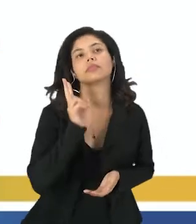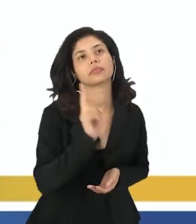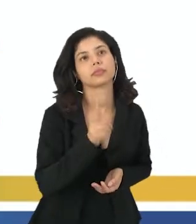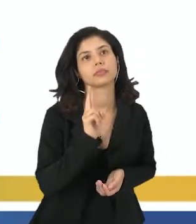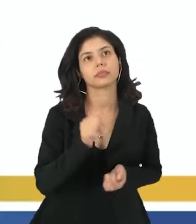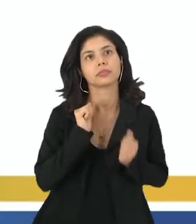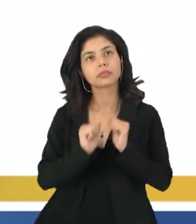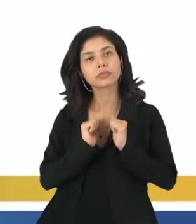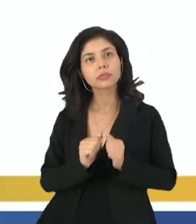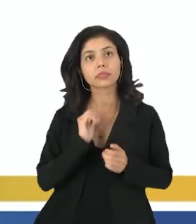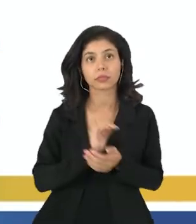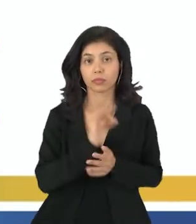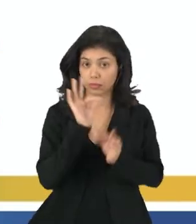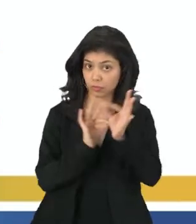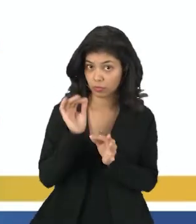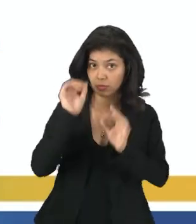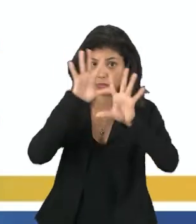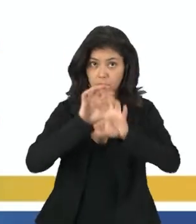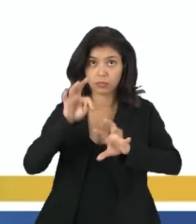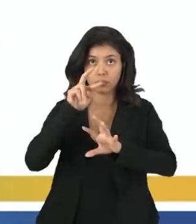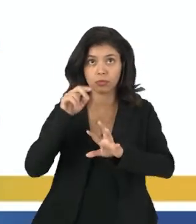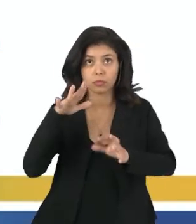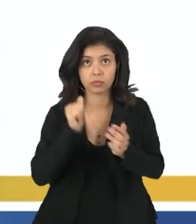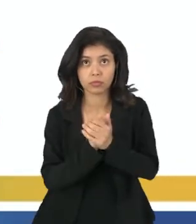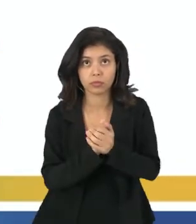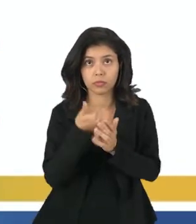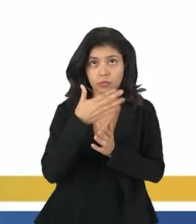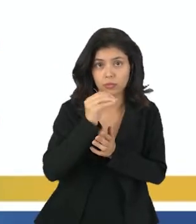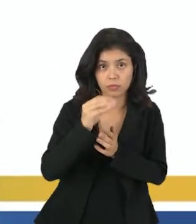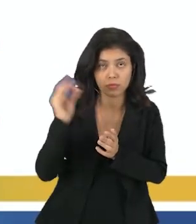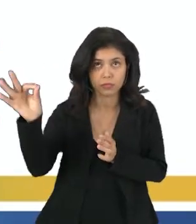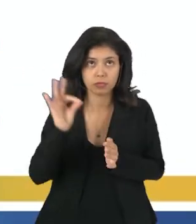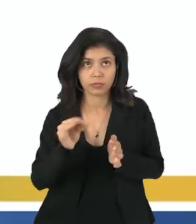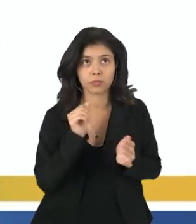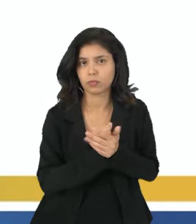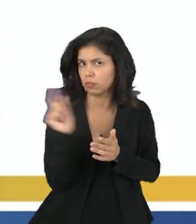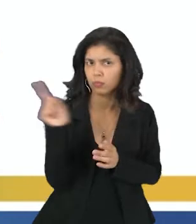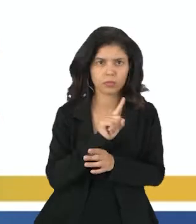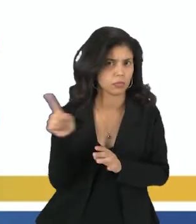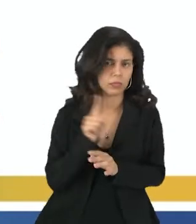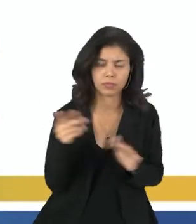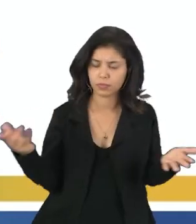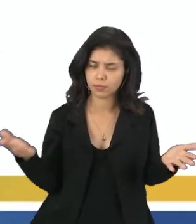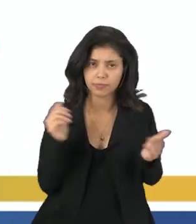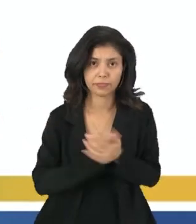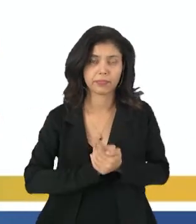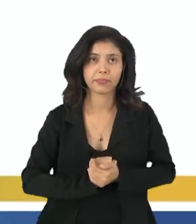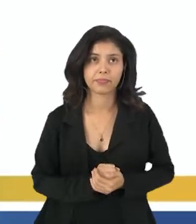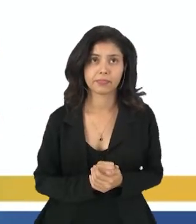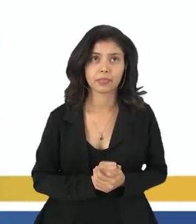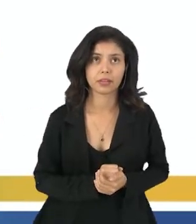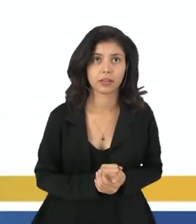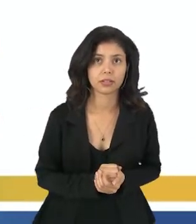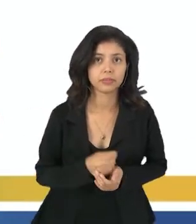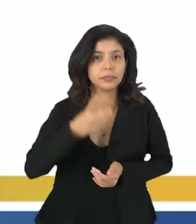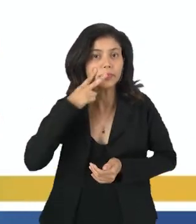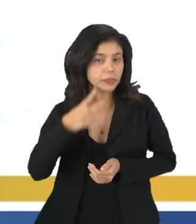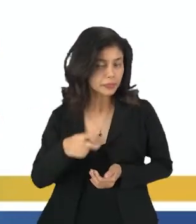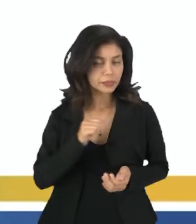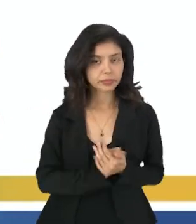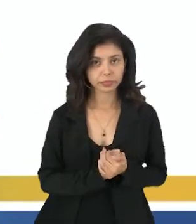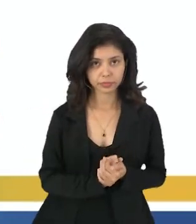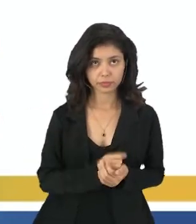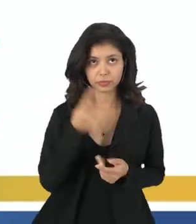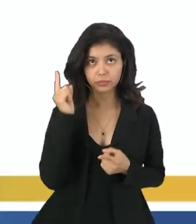Sempre se pode construir máquinas térmicas cujo rendimento seja 100%. Não, pessoal, isso aí não... Isso aí a gente viu,